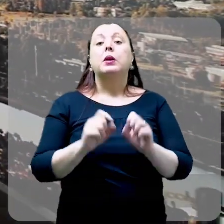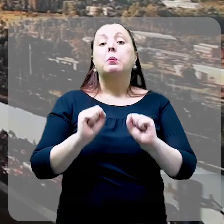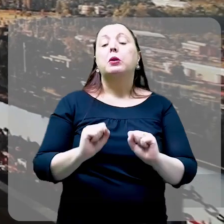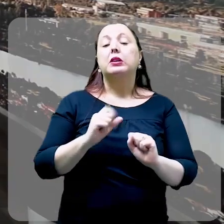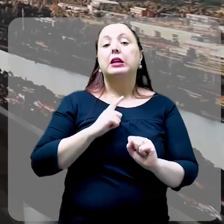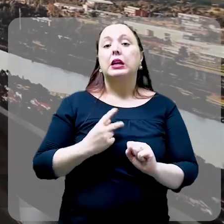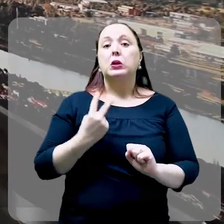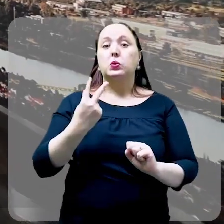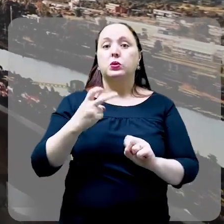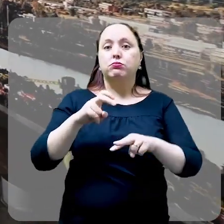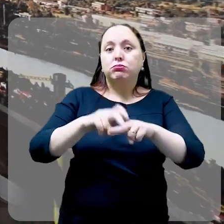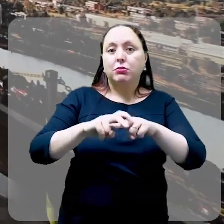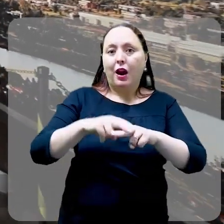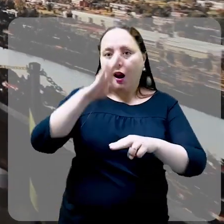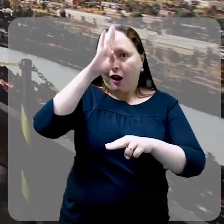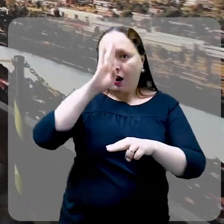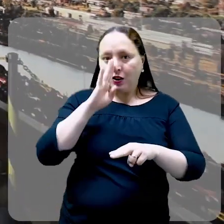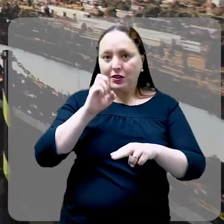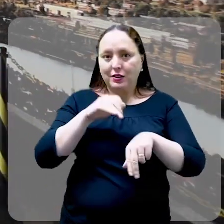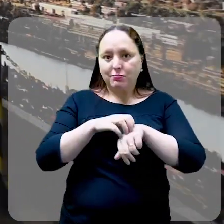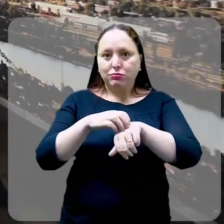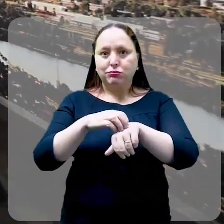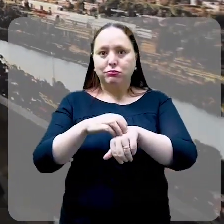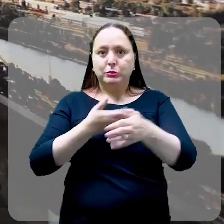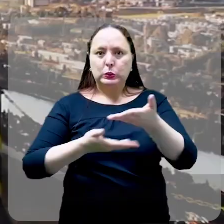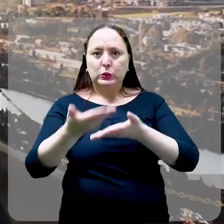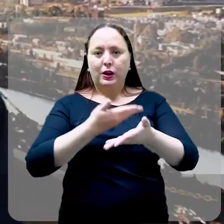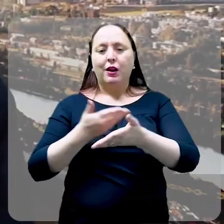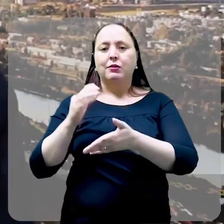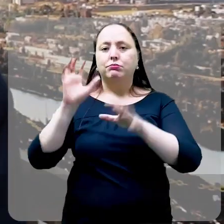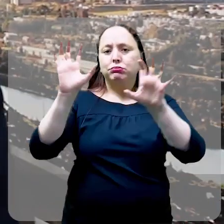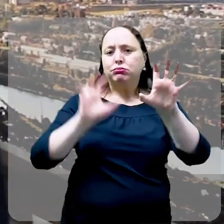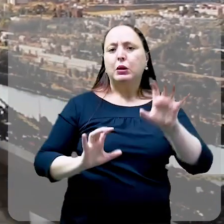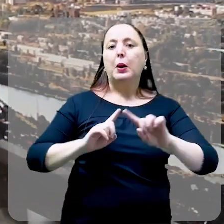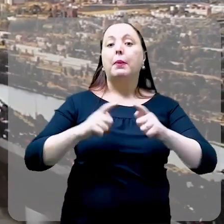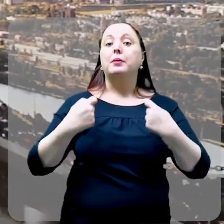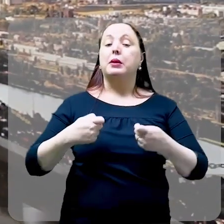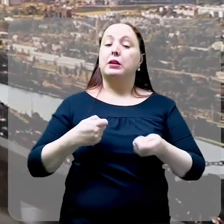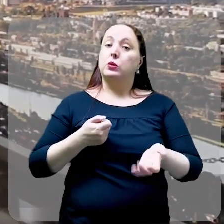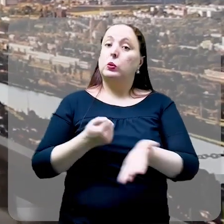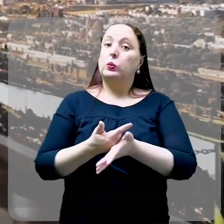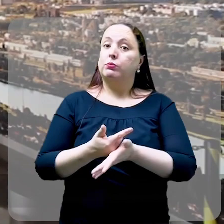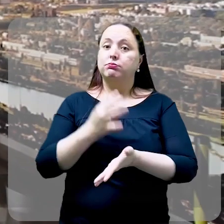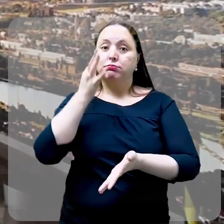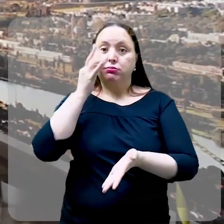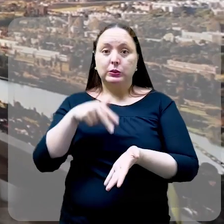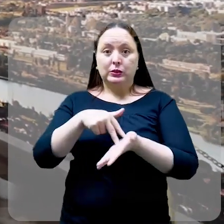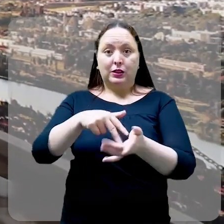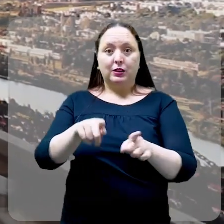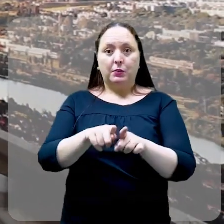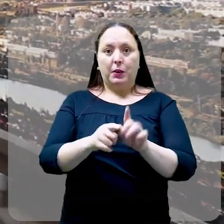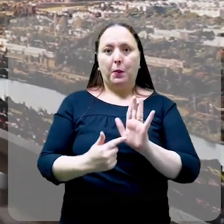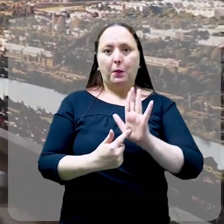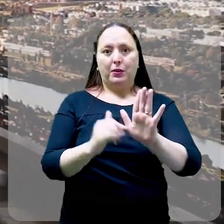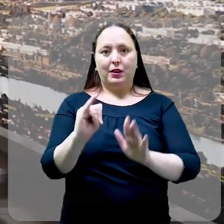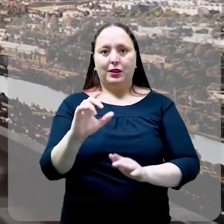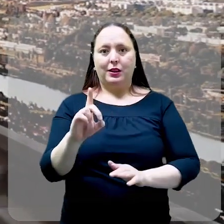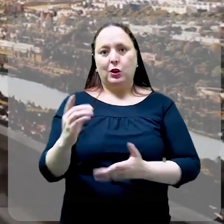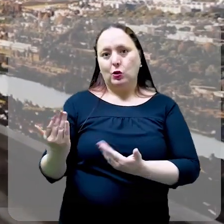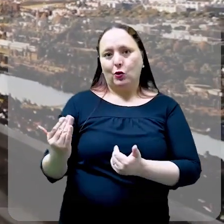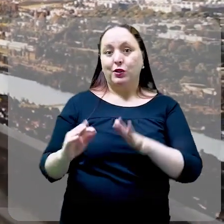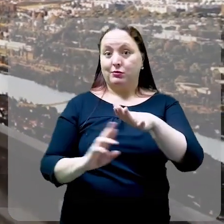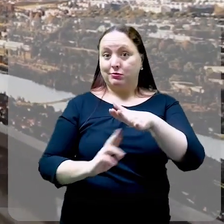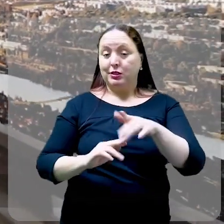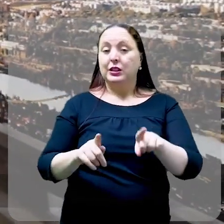gratuitas em cada veículo convencional de transporte interestadual de passageiros. Mas para isso você deve comprar sua passagem de forma presencial mediante a apresentação da ID